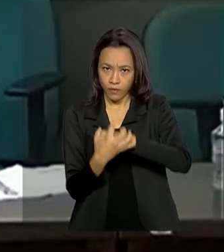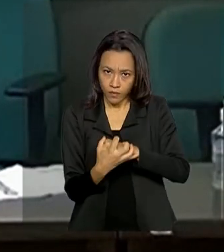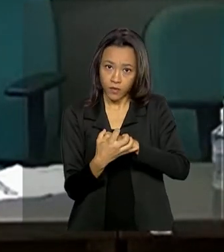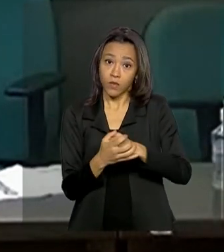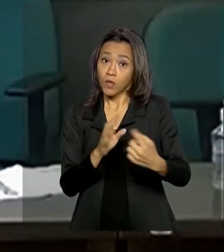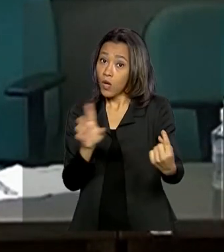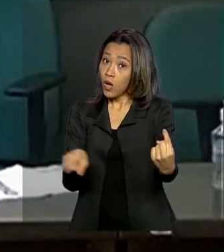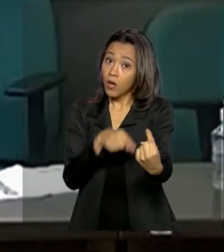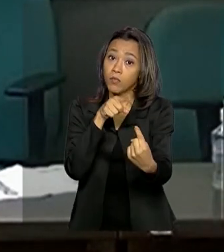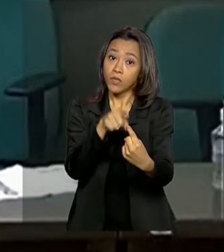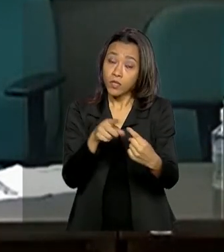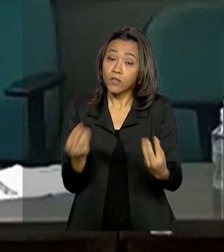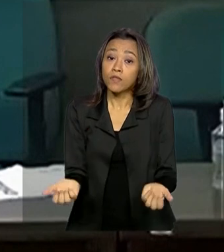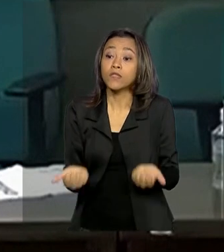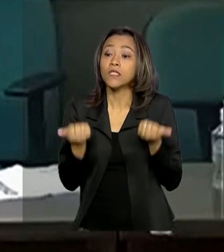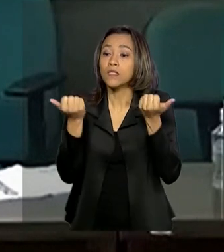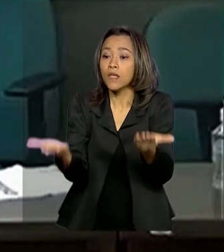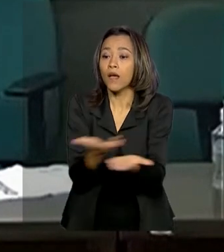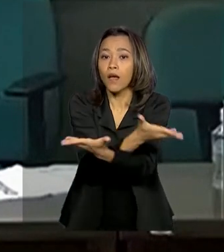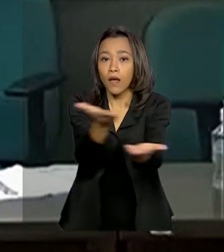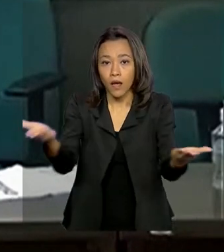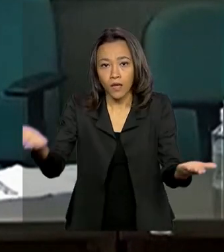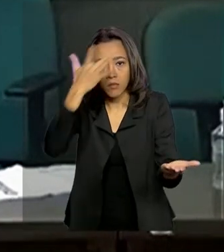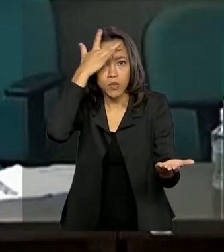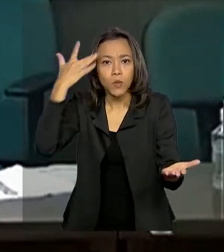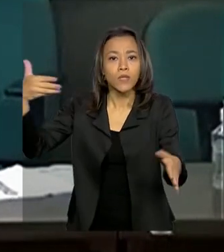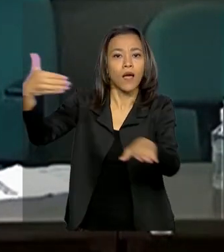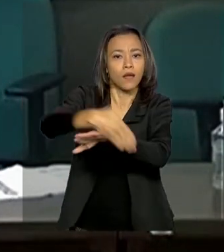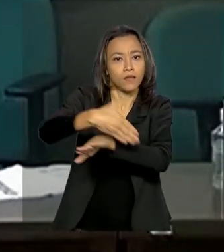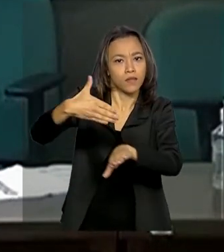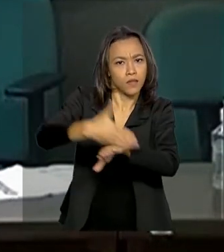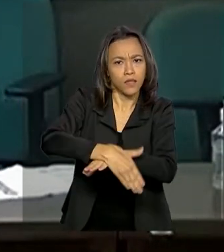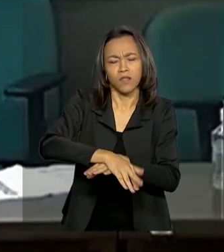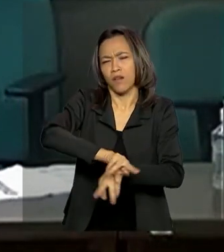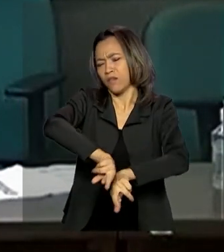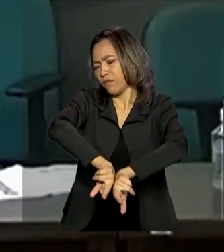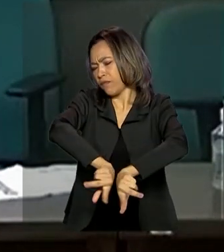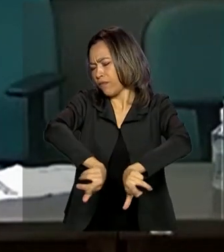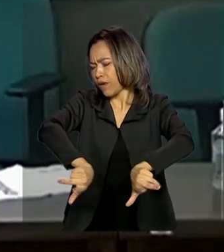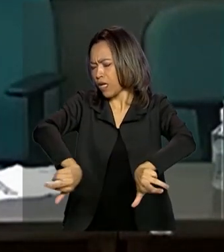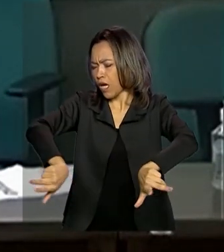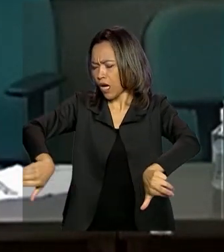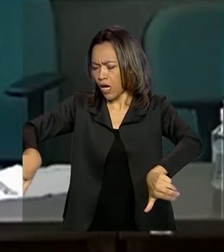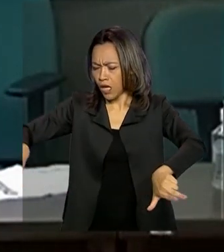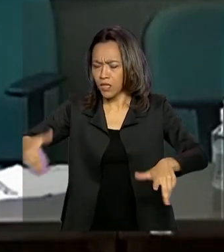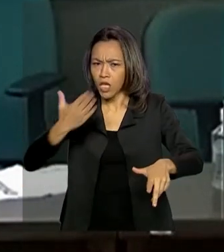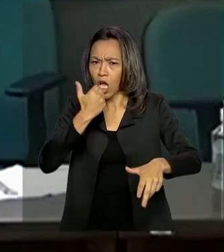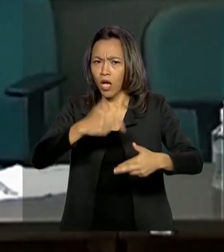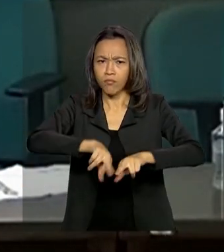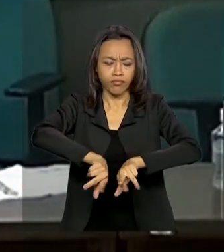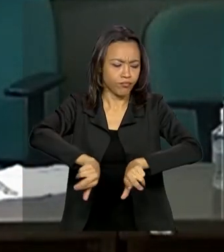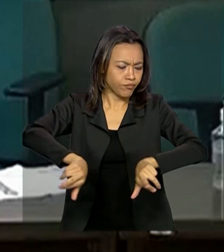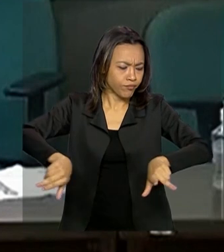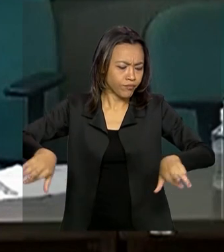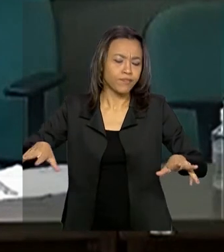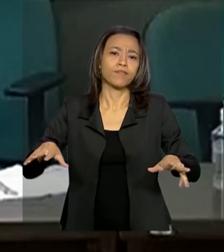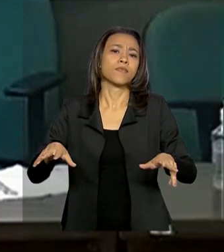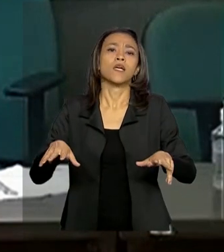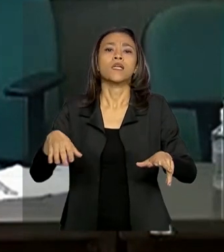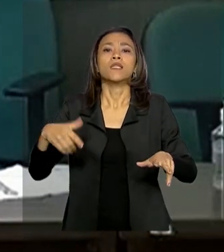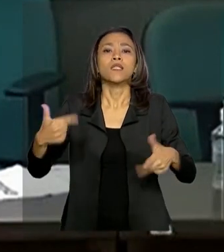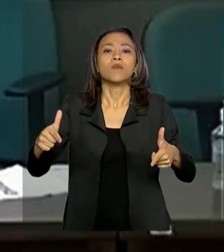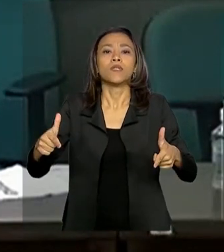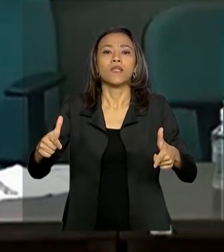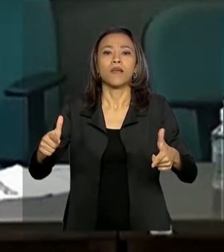objetivo de assegurar à população o acesso aos mais variados produtos, não havendo indícios de